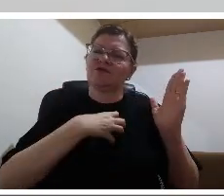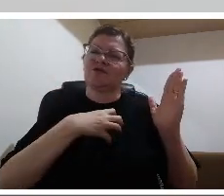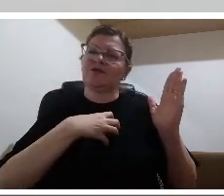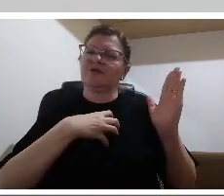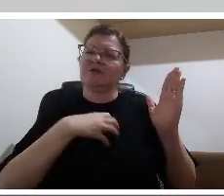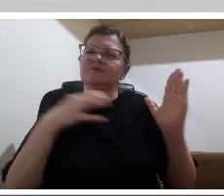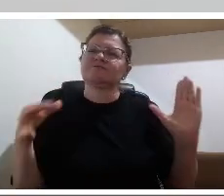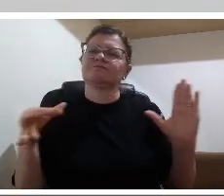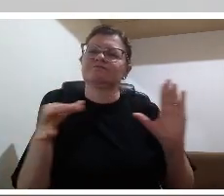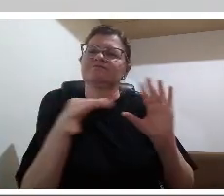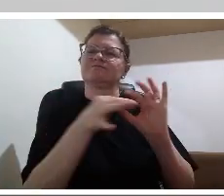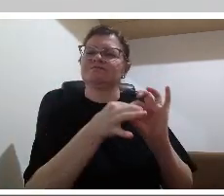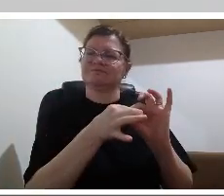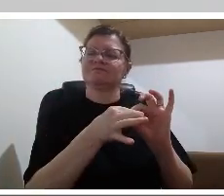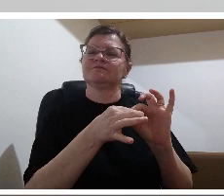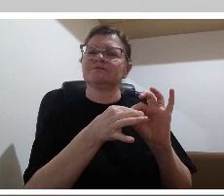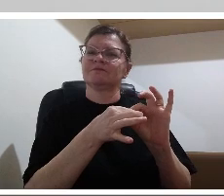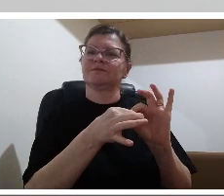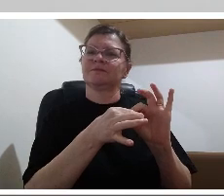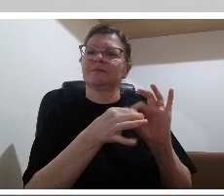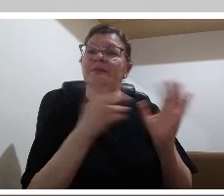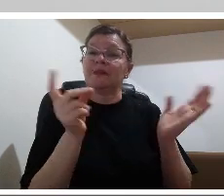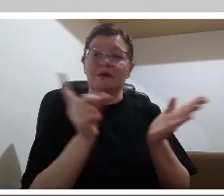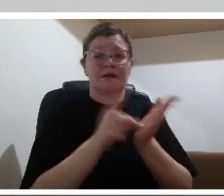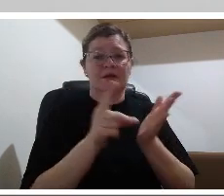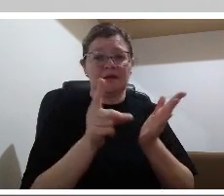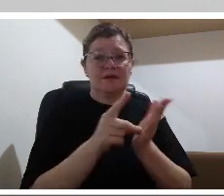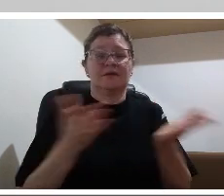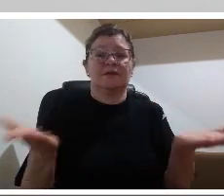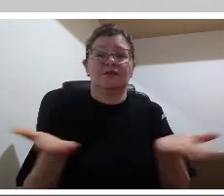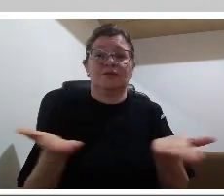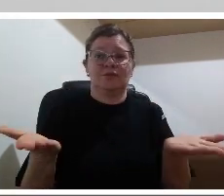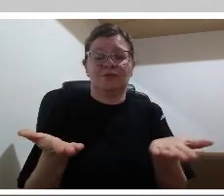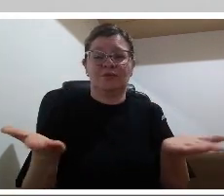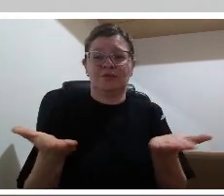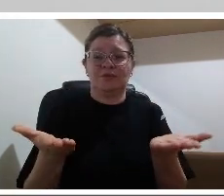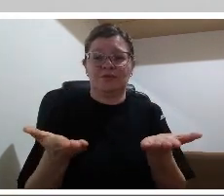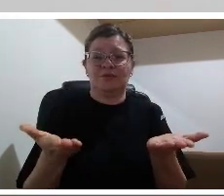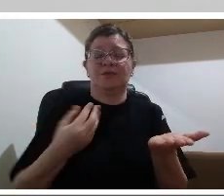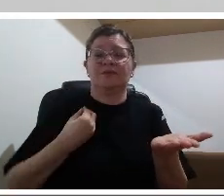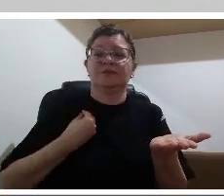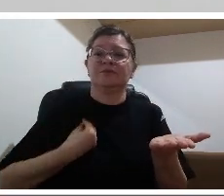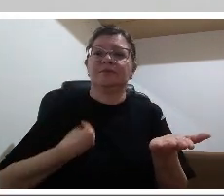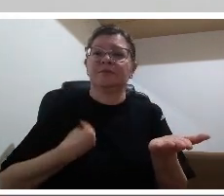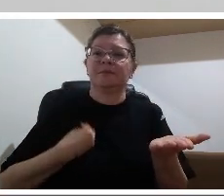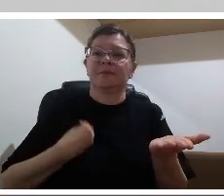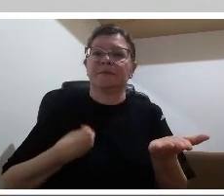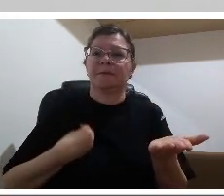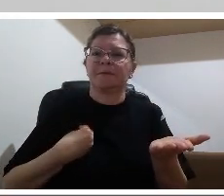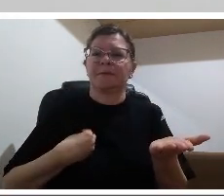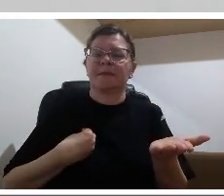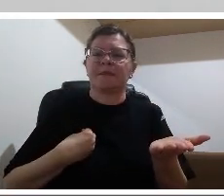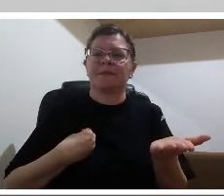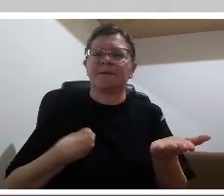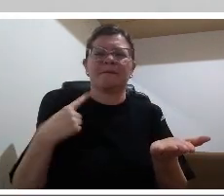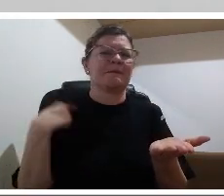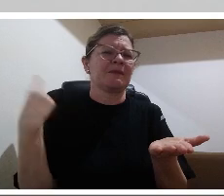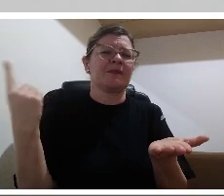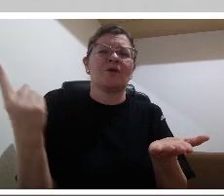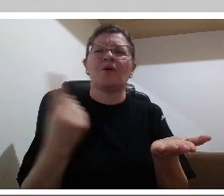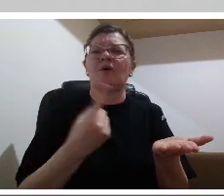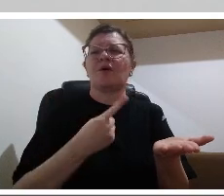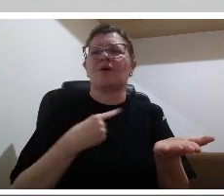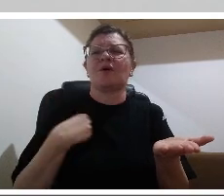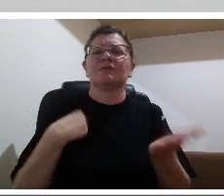ninguém de nós como profissionais da educação supunhamos né que íamos viver esse desafio da forma que